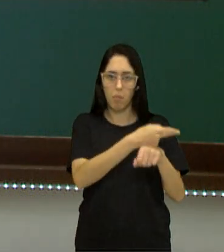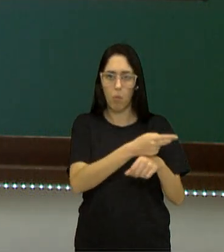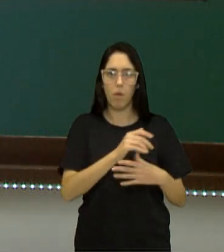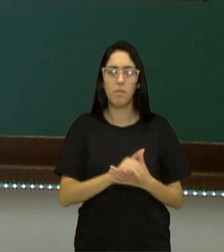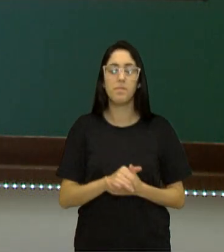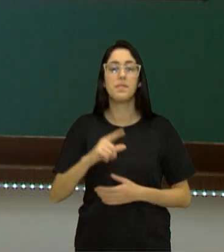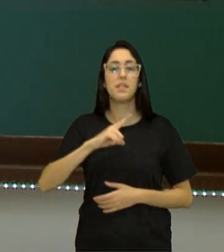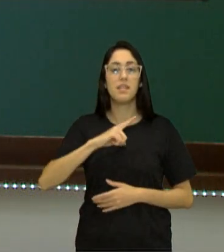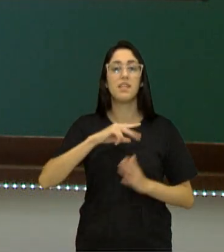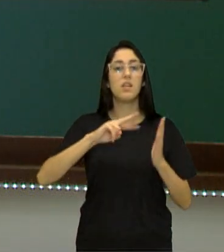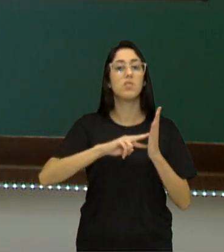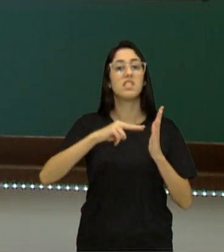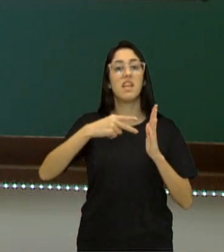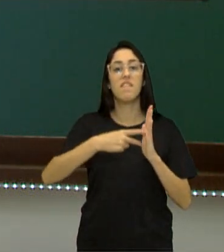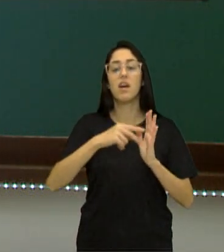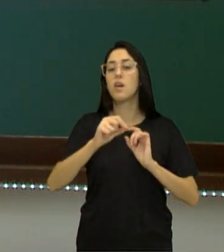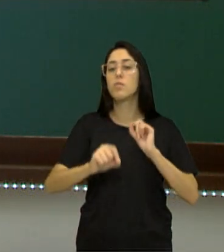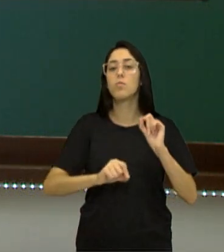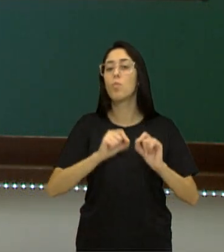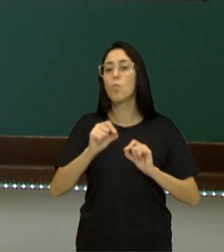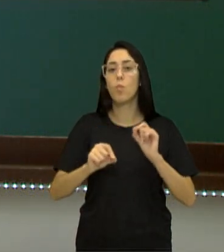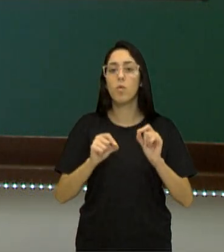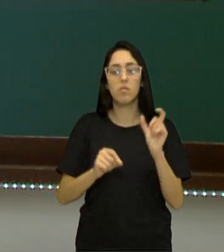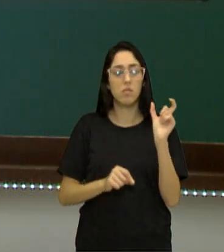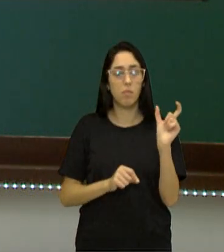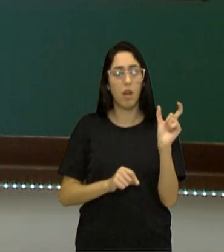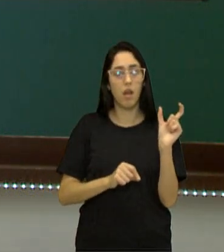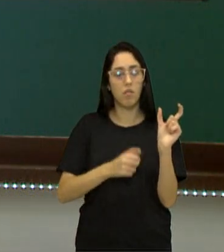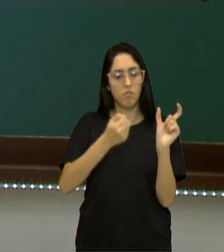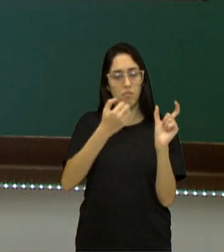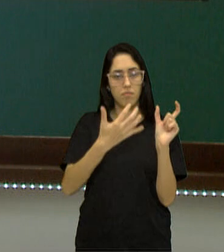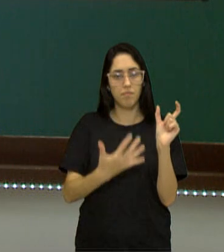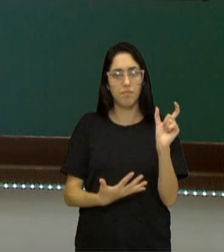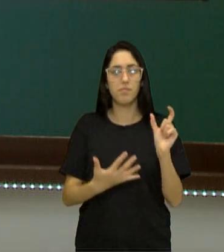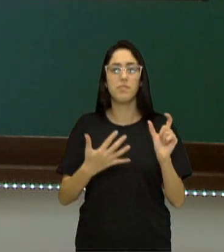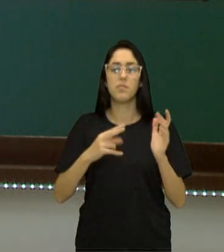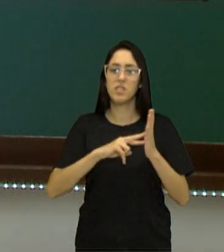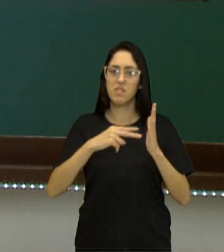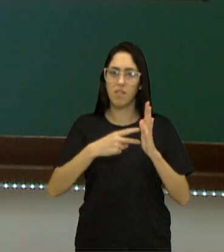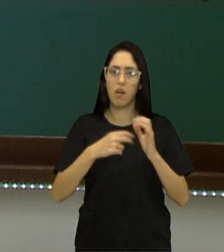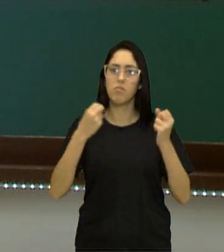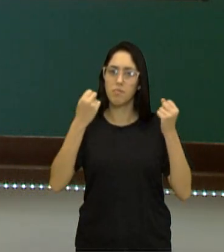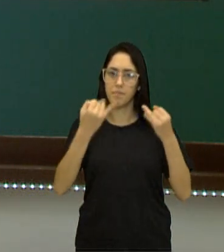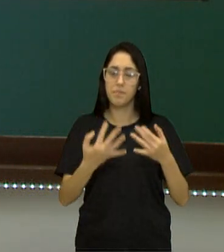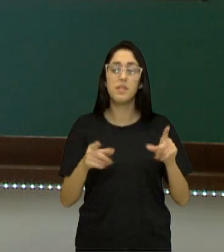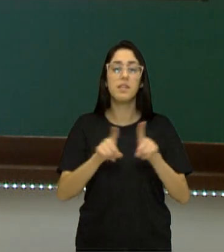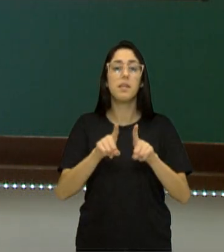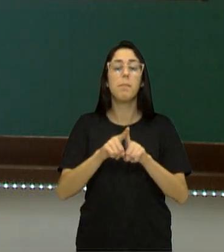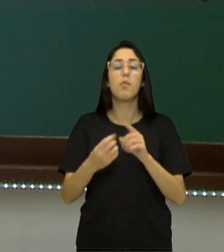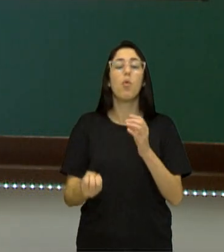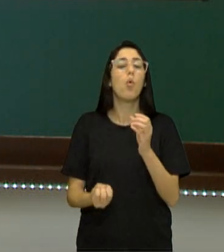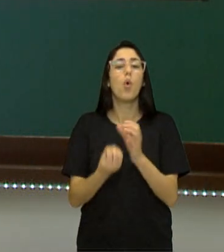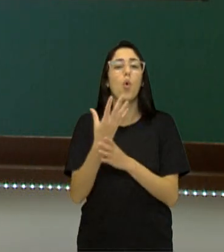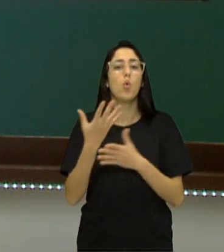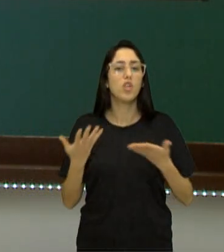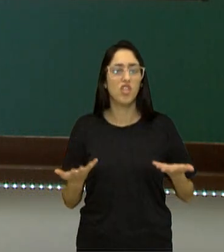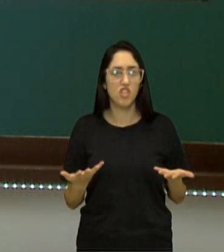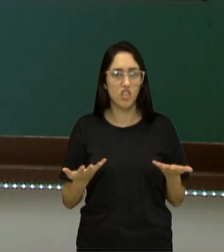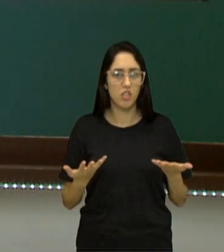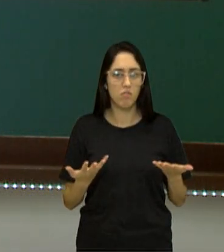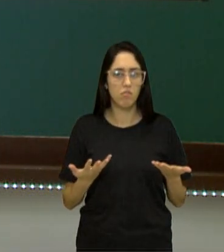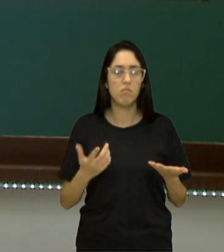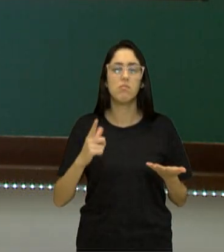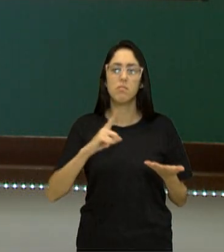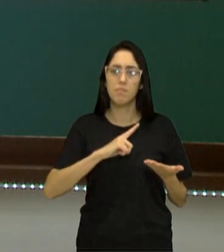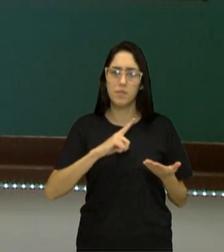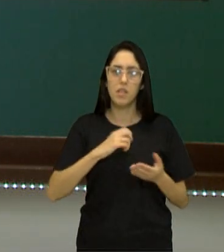A definição do termo. Aquilo que vem logo após a entrada. Então eu definindo o que eu estou falando. A origem. Normalmente aparece qual é